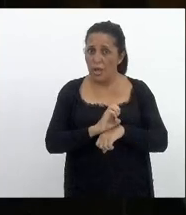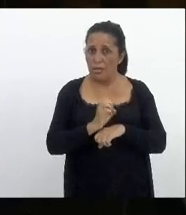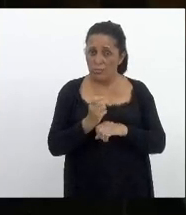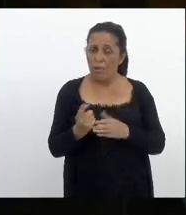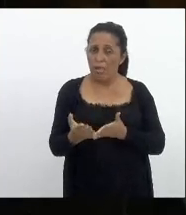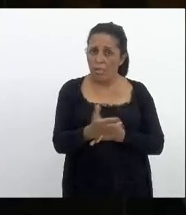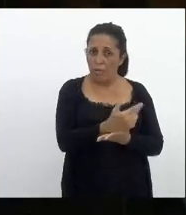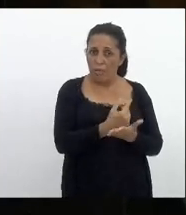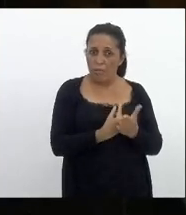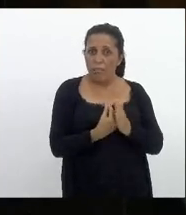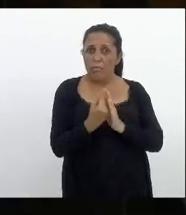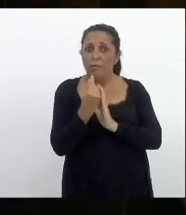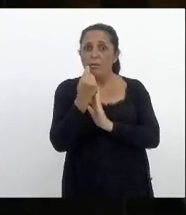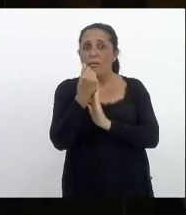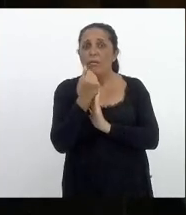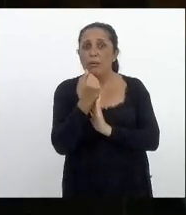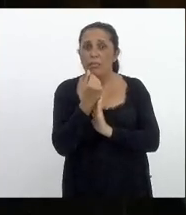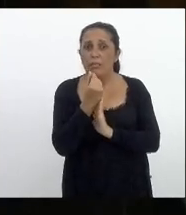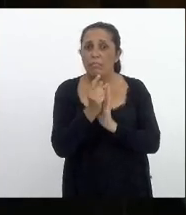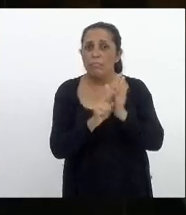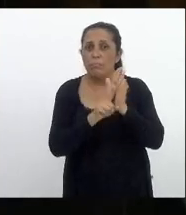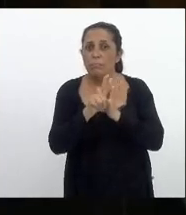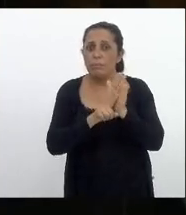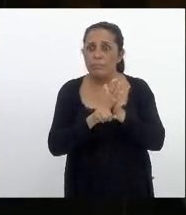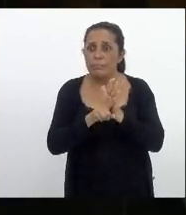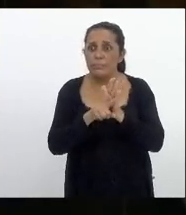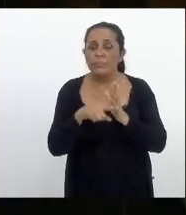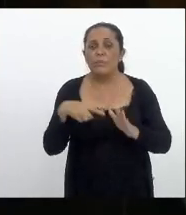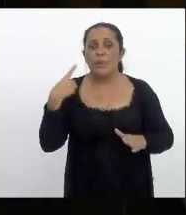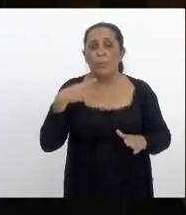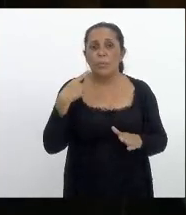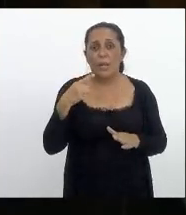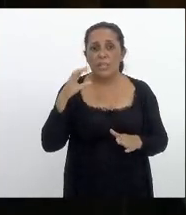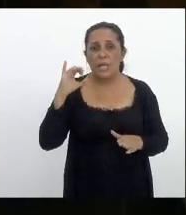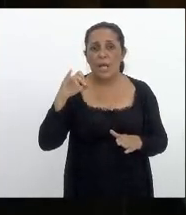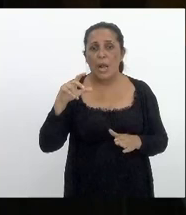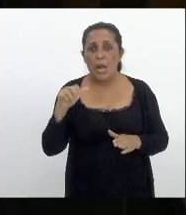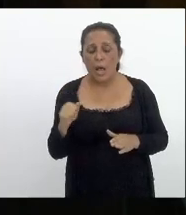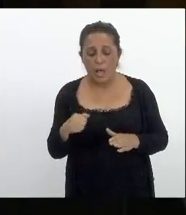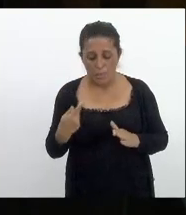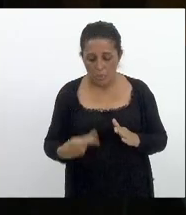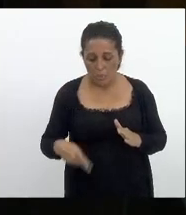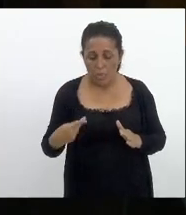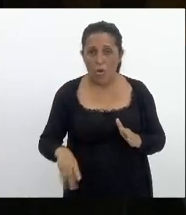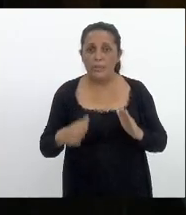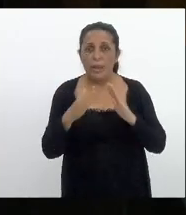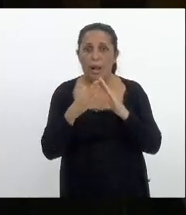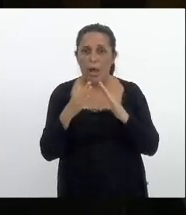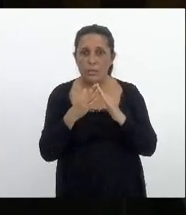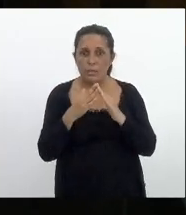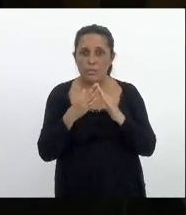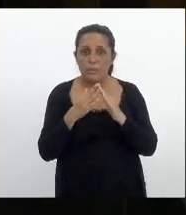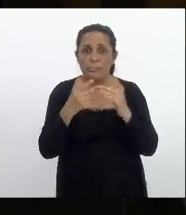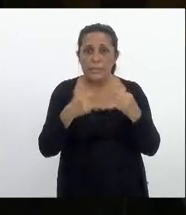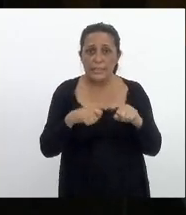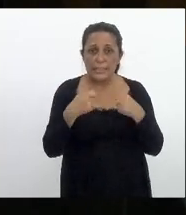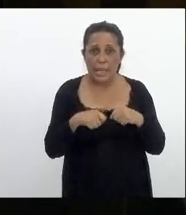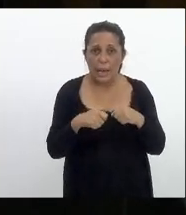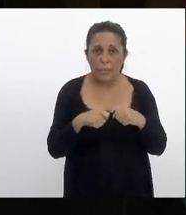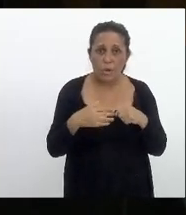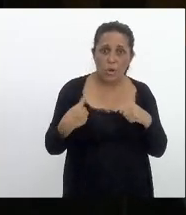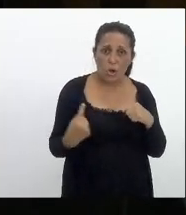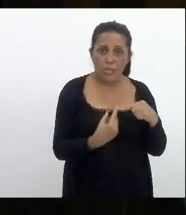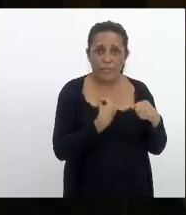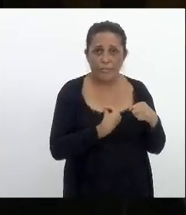assim né deputada Célia Jordão é na nossa casa se em algum momento da nossa vida precisarmos apertar